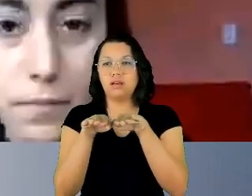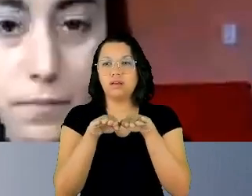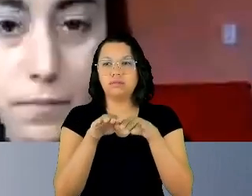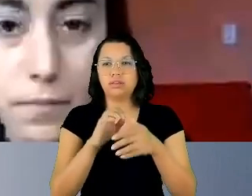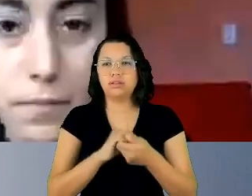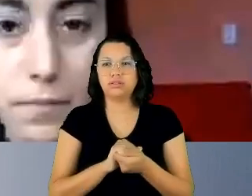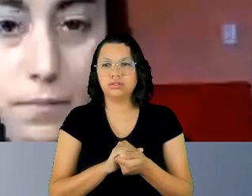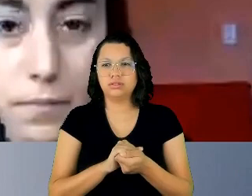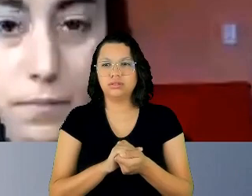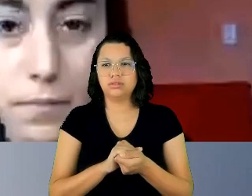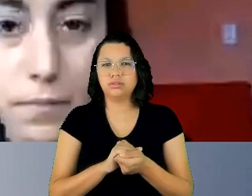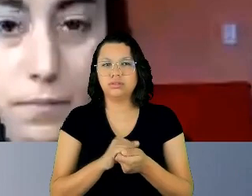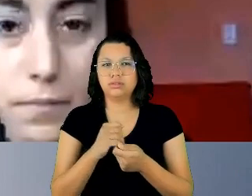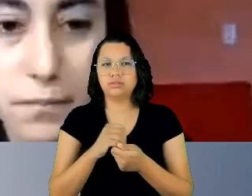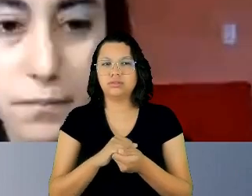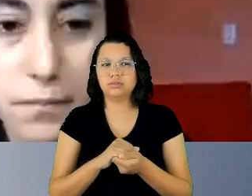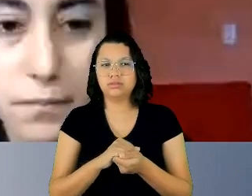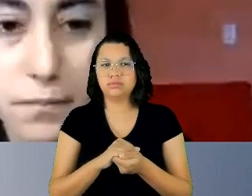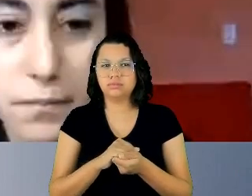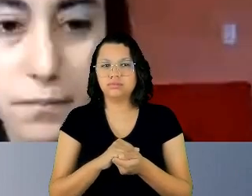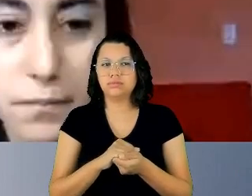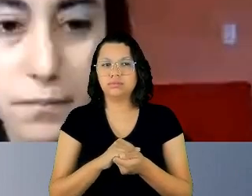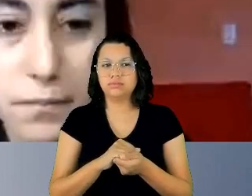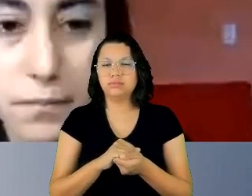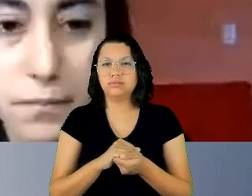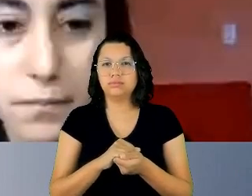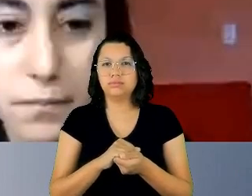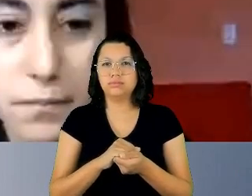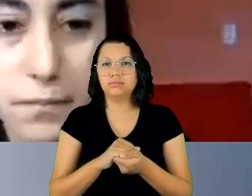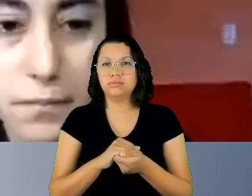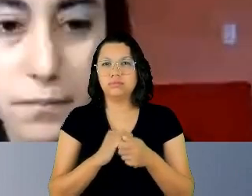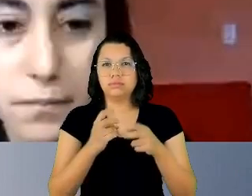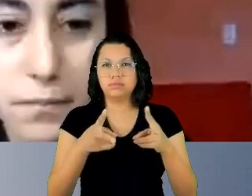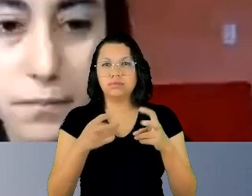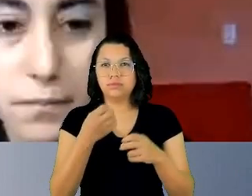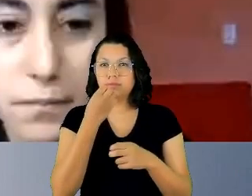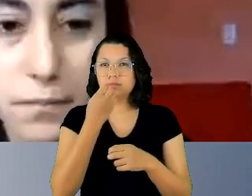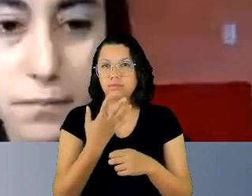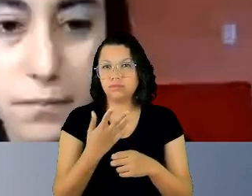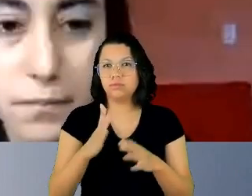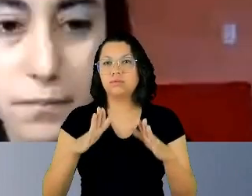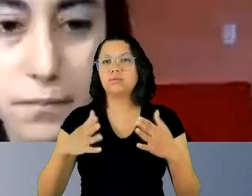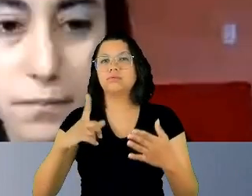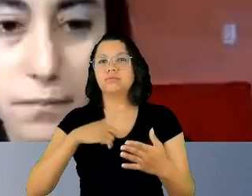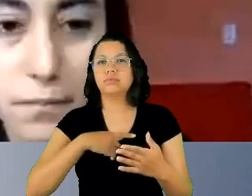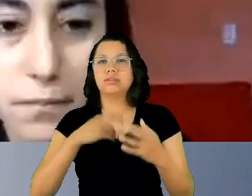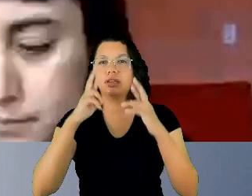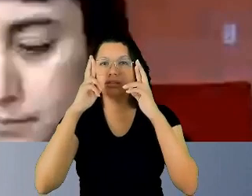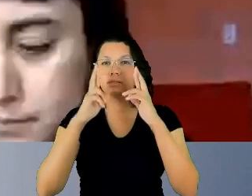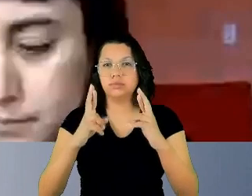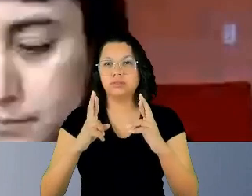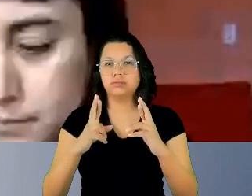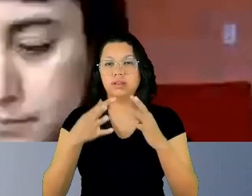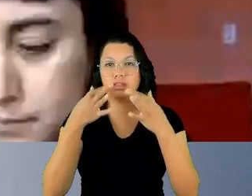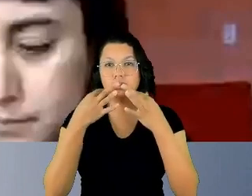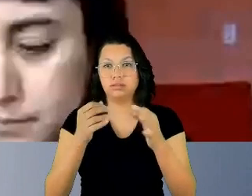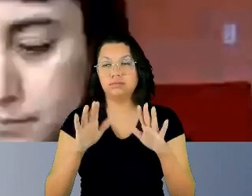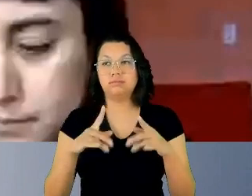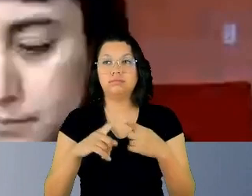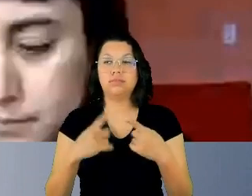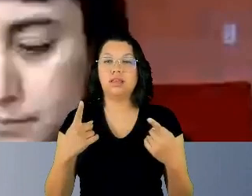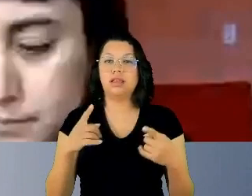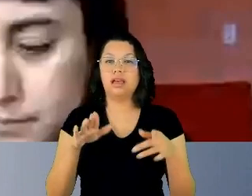nós temos e apreciamos quando nos traz respeito e atenção. No entanto, muitas vezes,